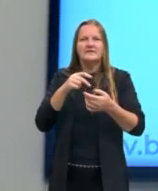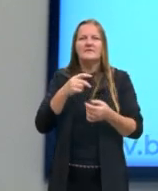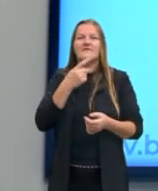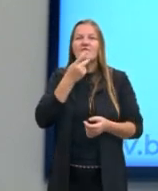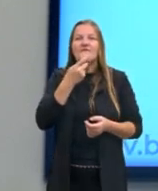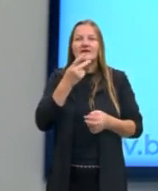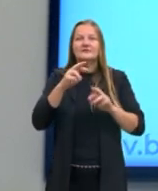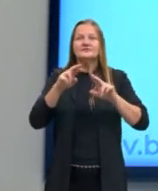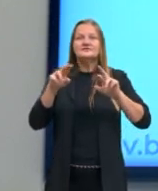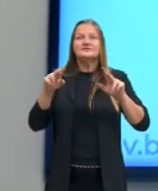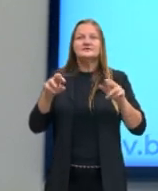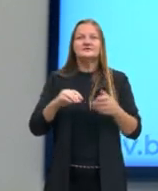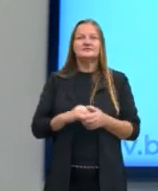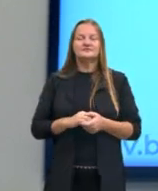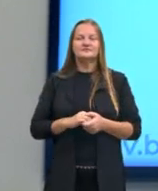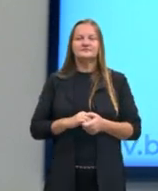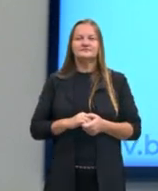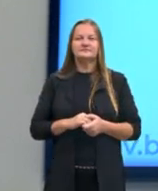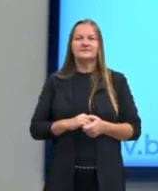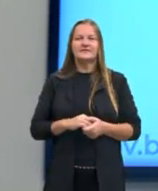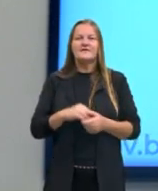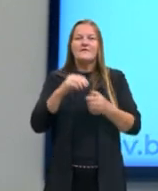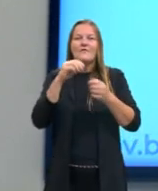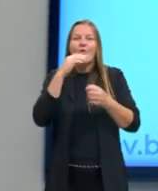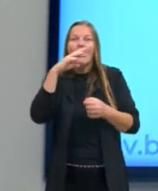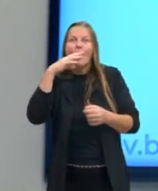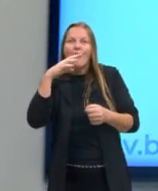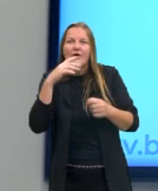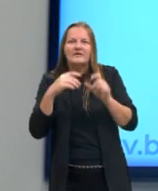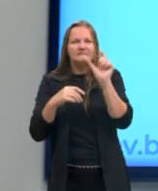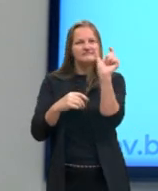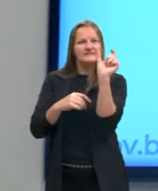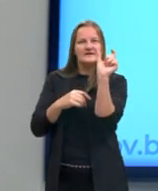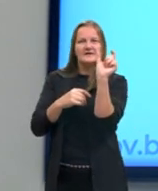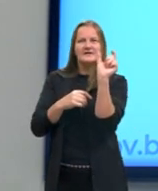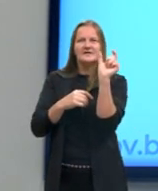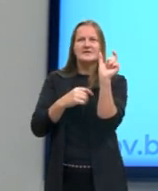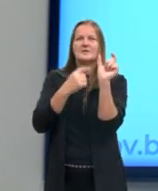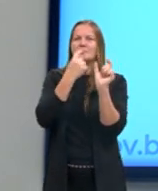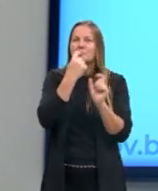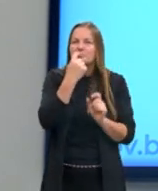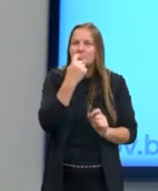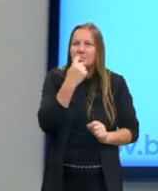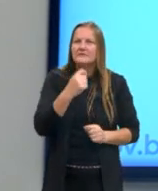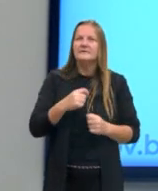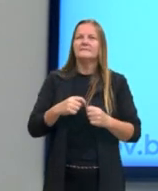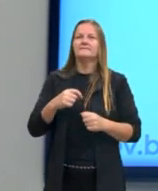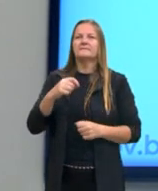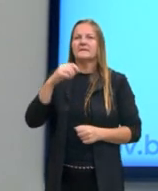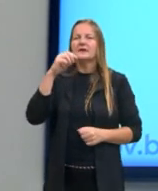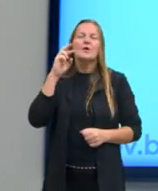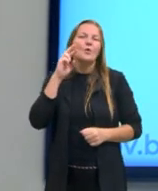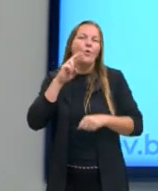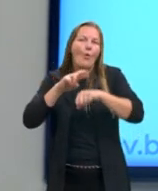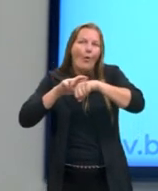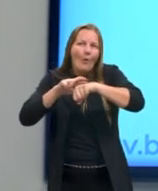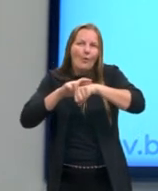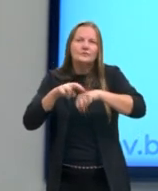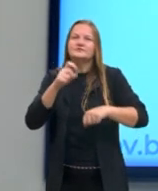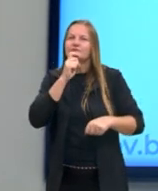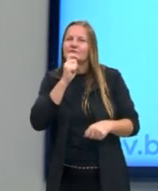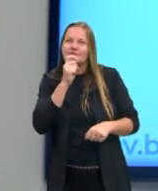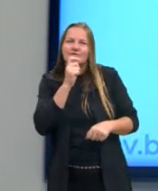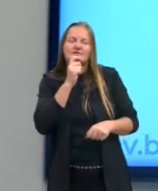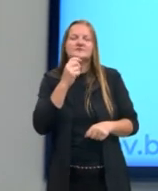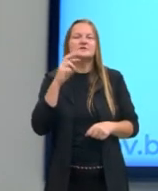não lendo o escrito, lendo as cores. Então seria vermelho, roxo, verde,